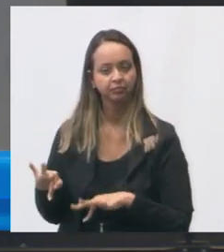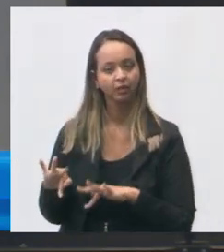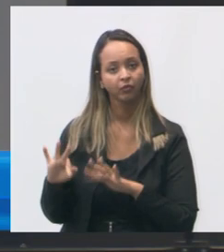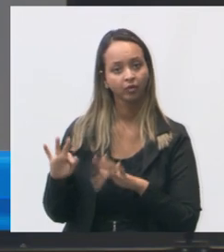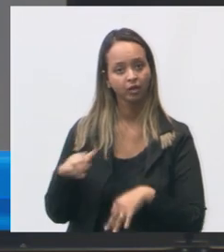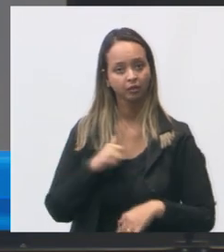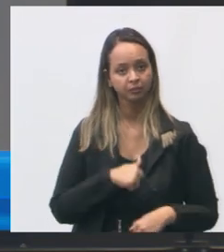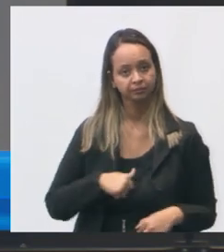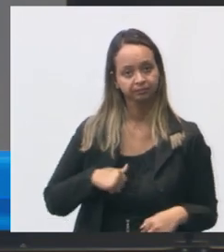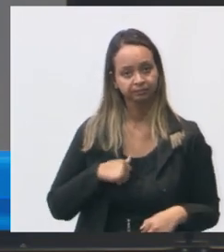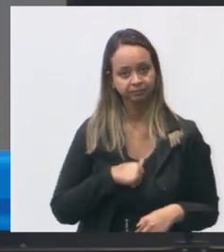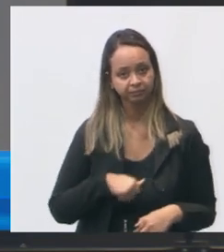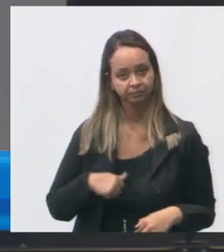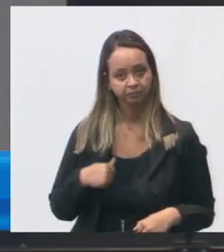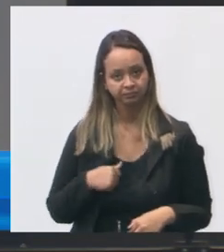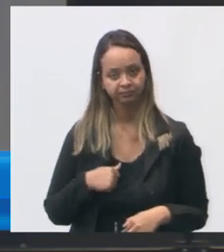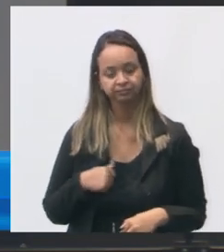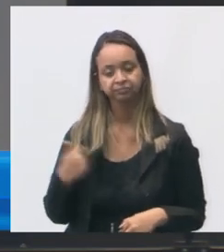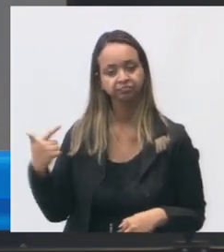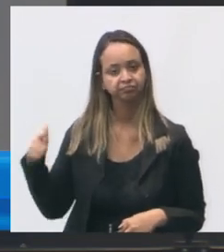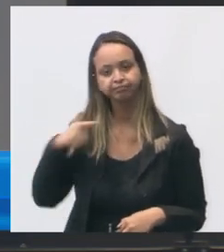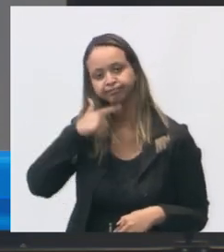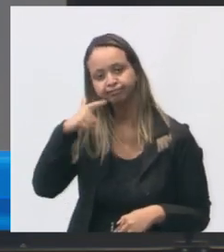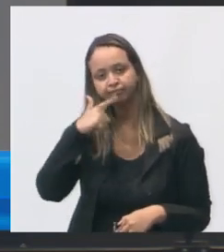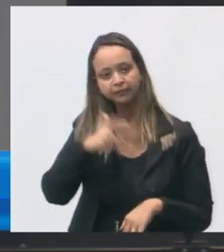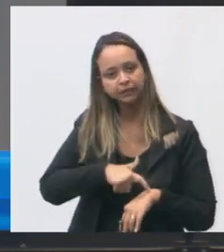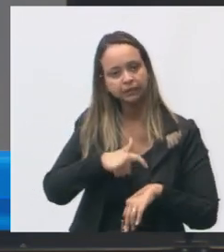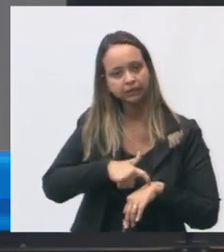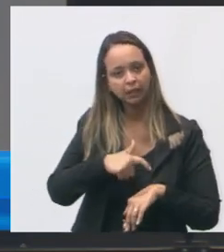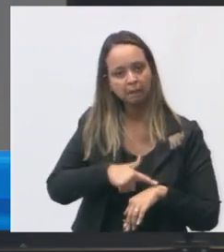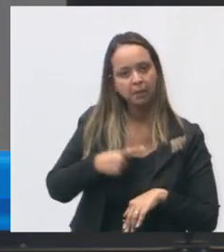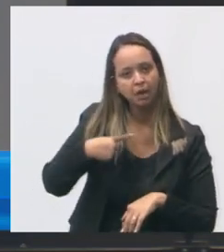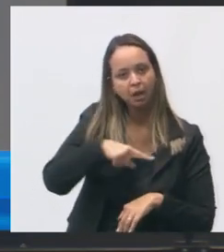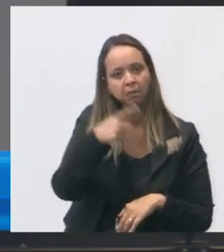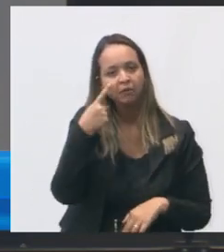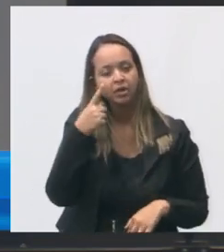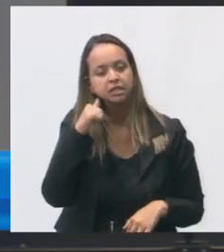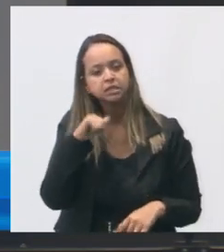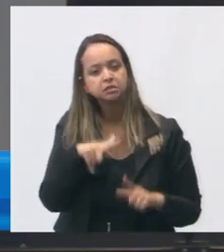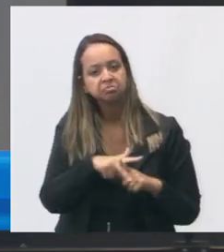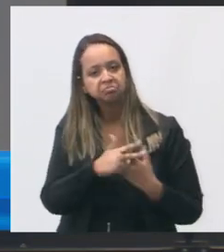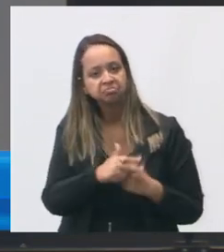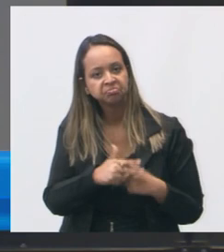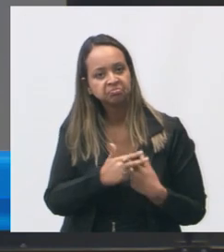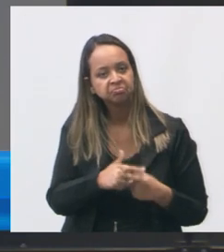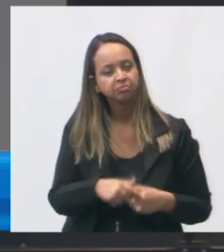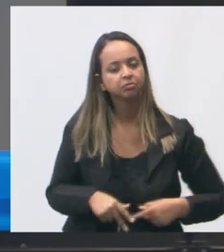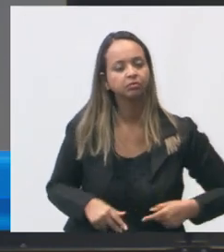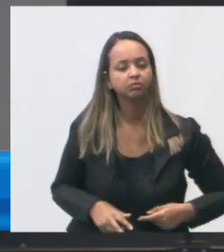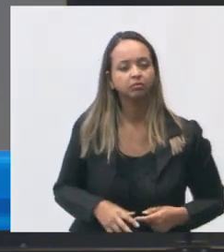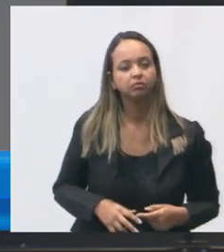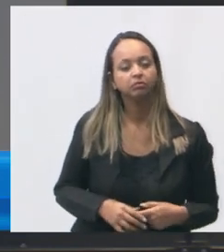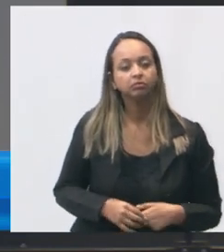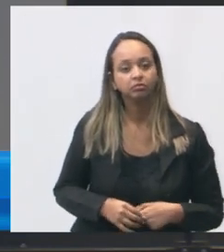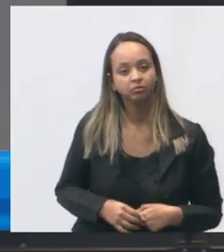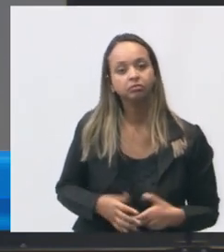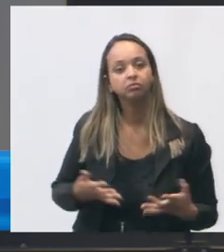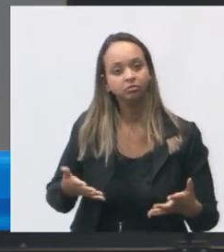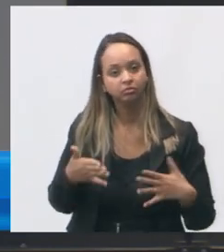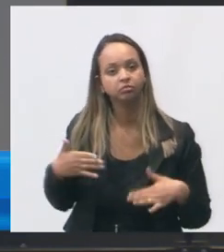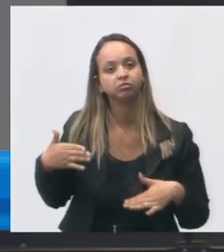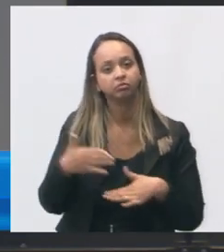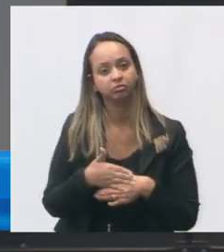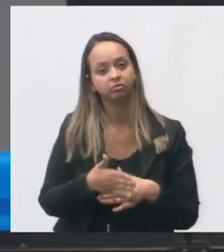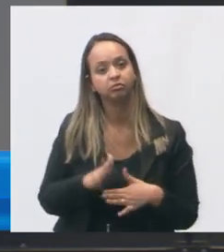agosto nós não tivemos ainda tempo para retornar lá para ver como é que está a obra a conclusão dela mas pretendemos fazer